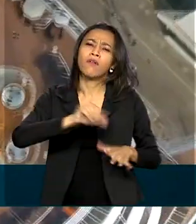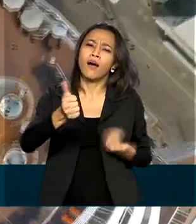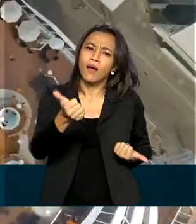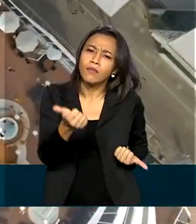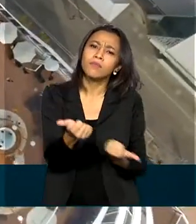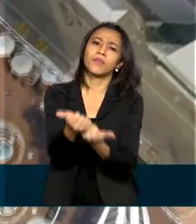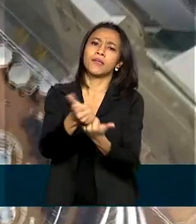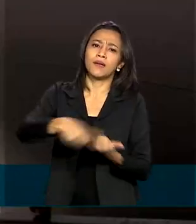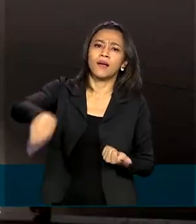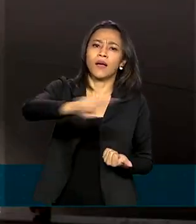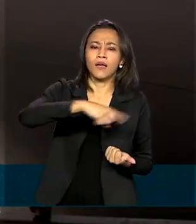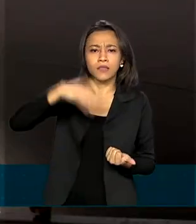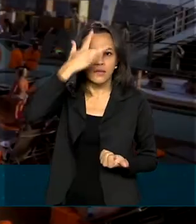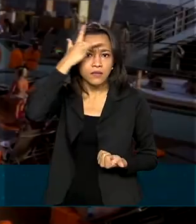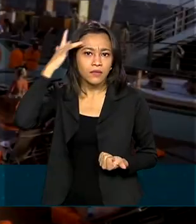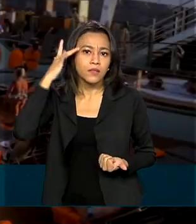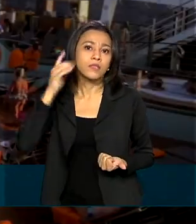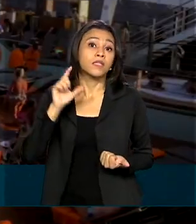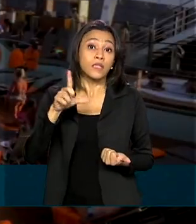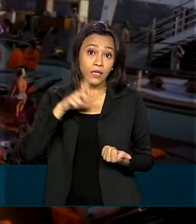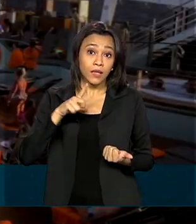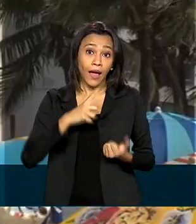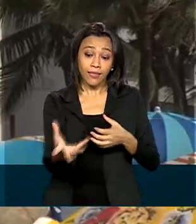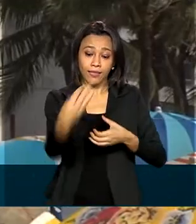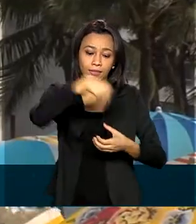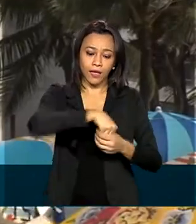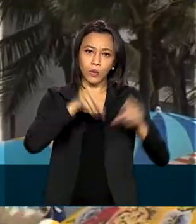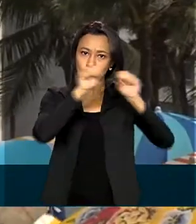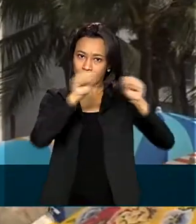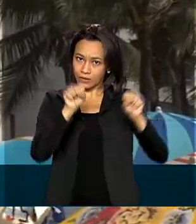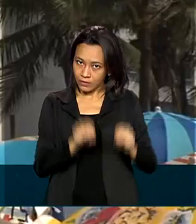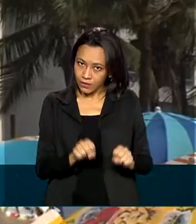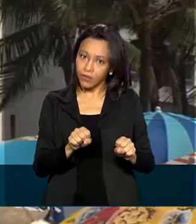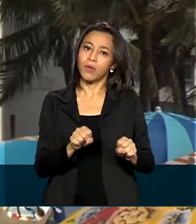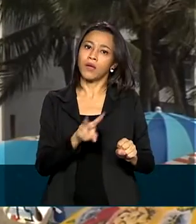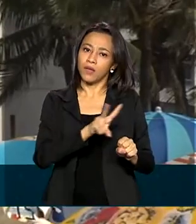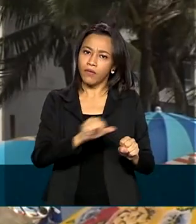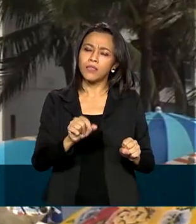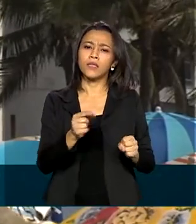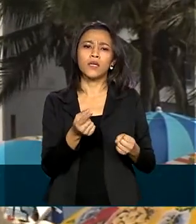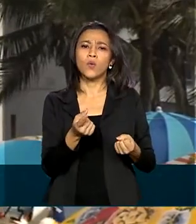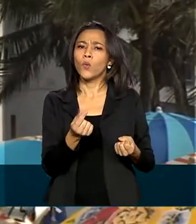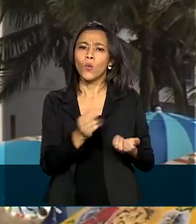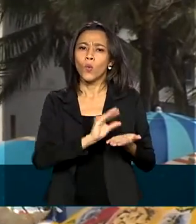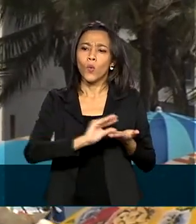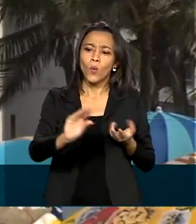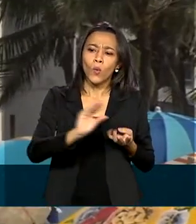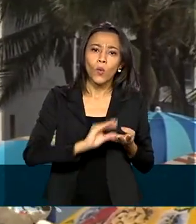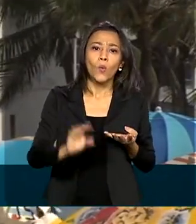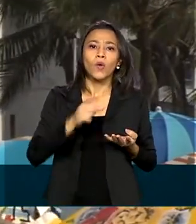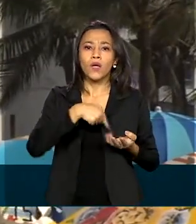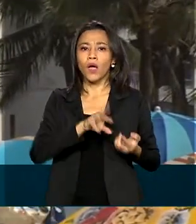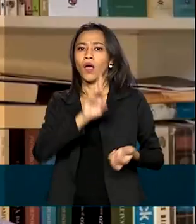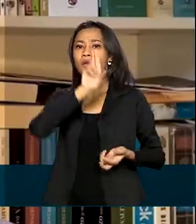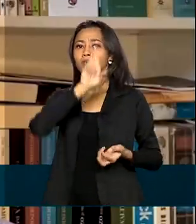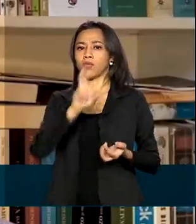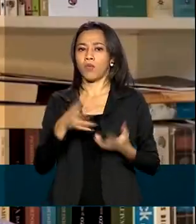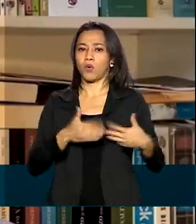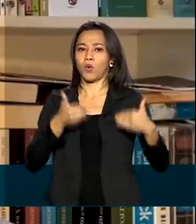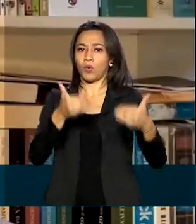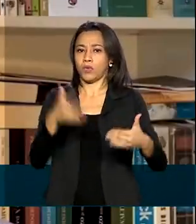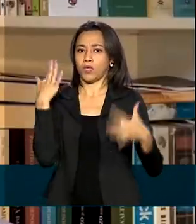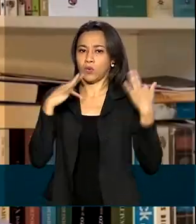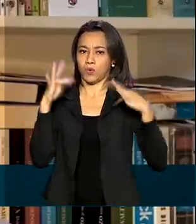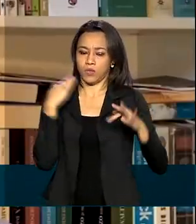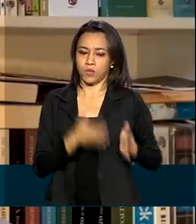serviços que fazem parte do sistema Cadastur e será liberado por meio do Ministério do Turismo. Isso